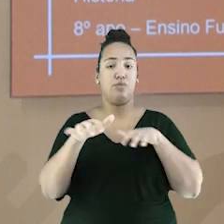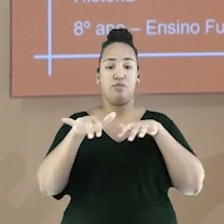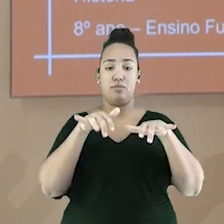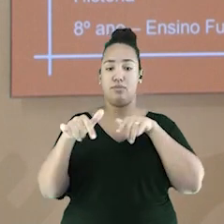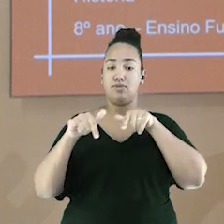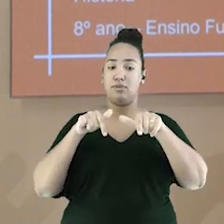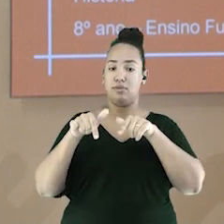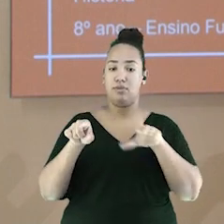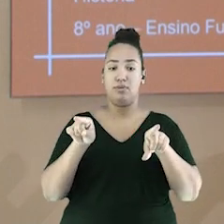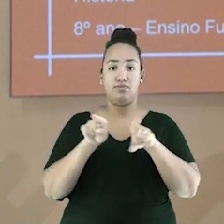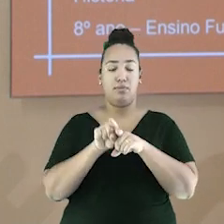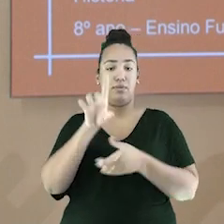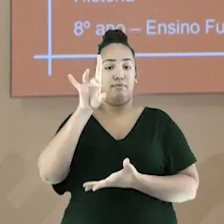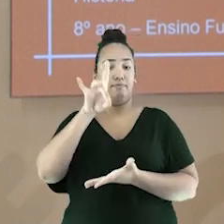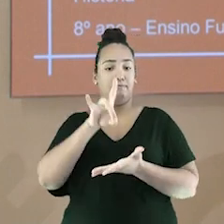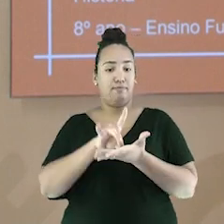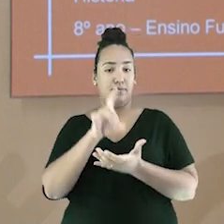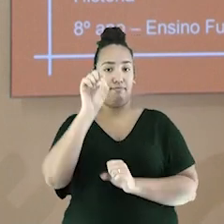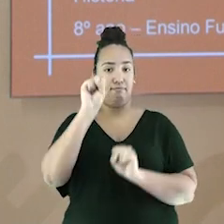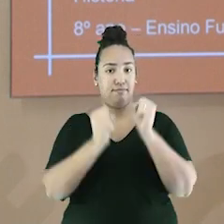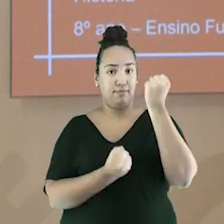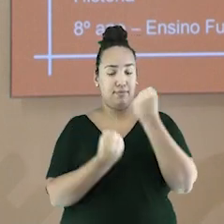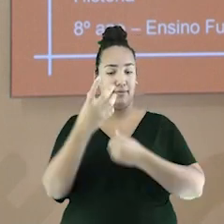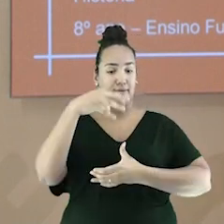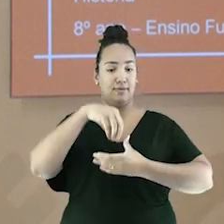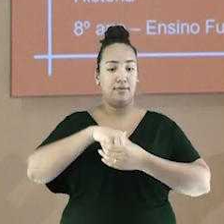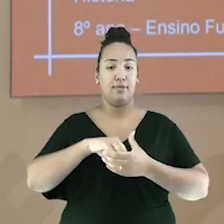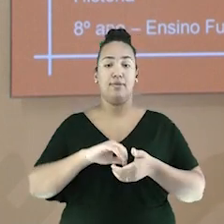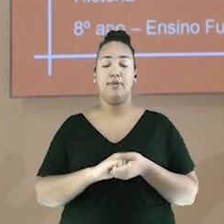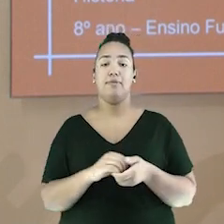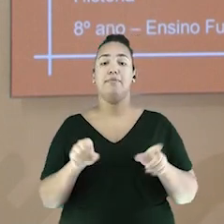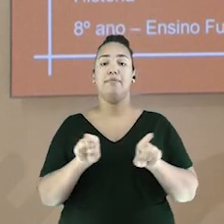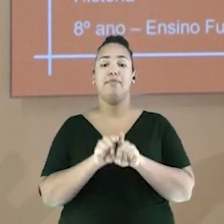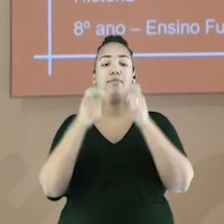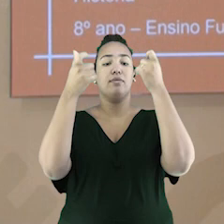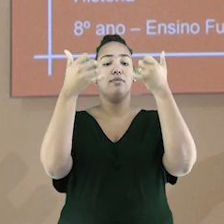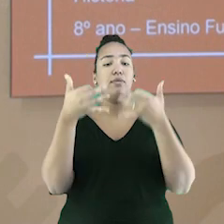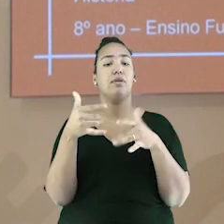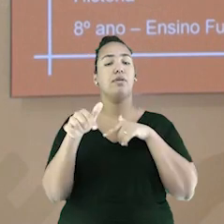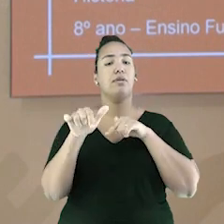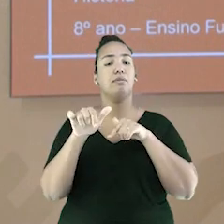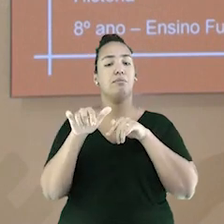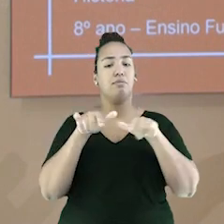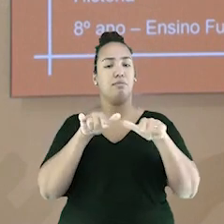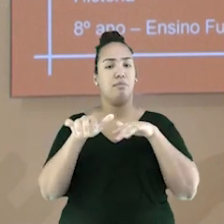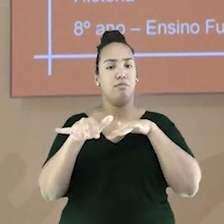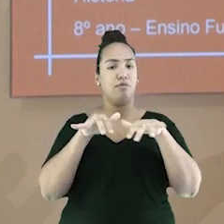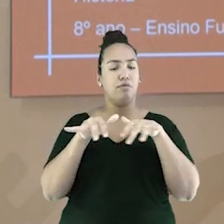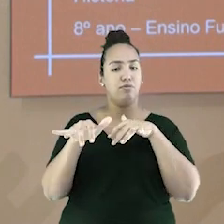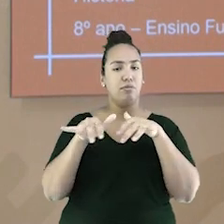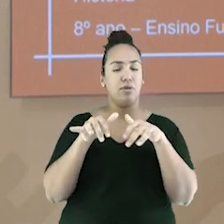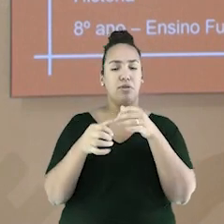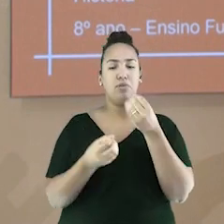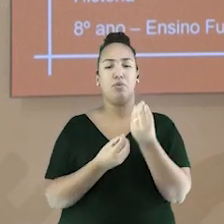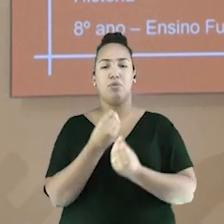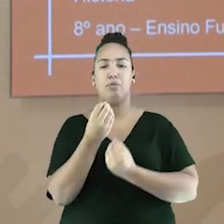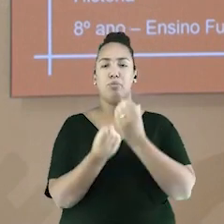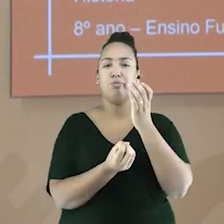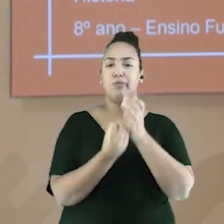operários e a realidade das fábricas. Explicaremos o que é o movimento operário, quais suas origens e características.